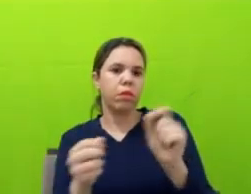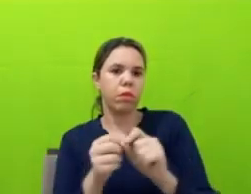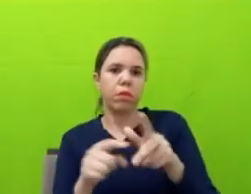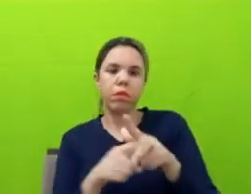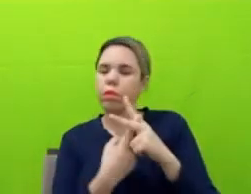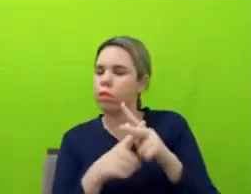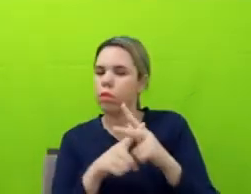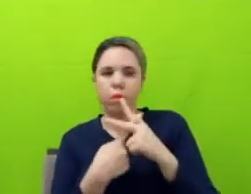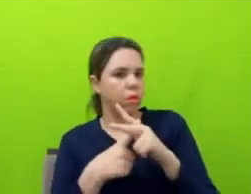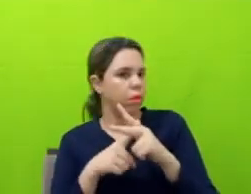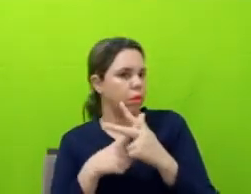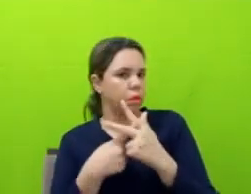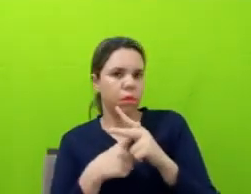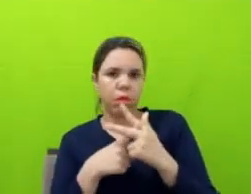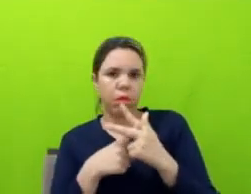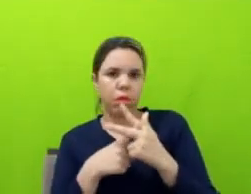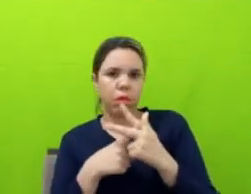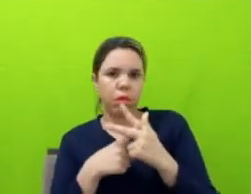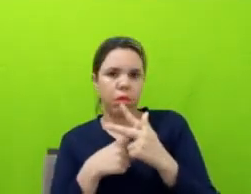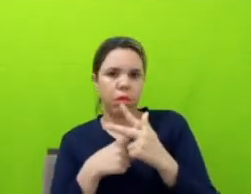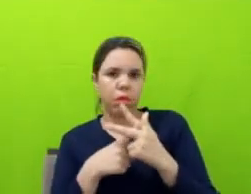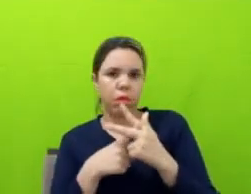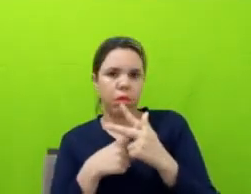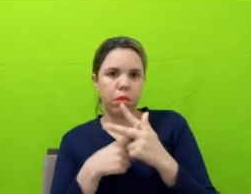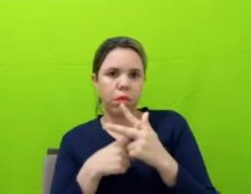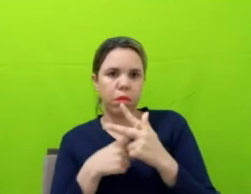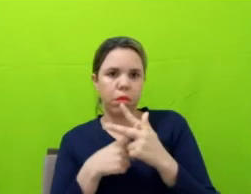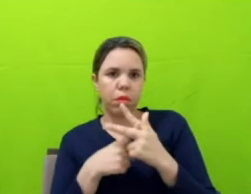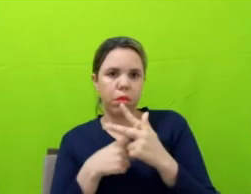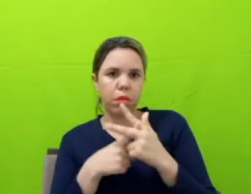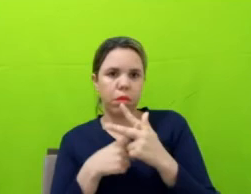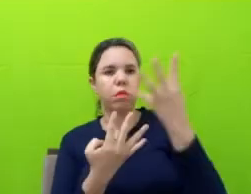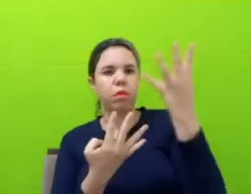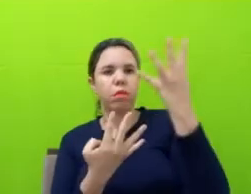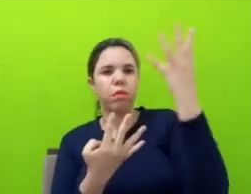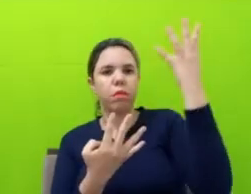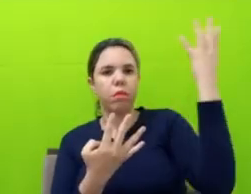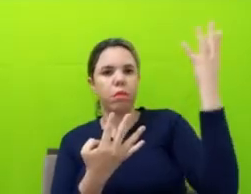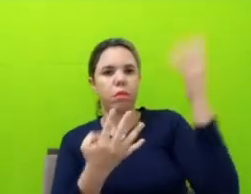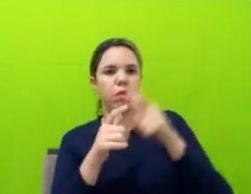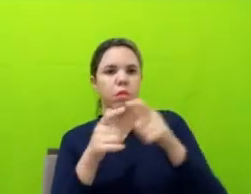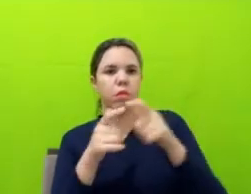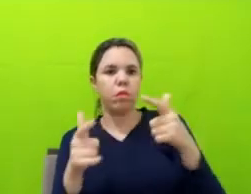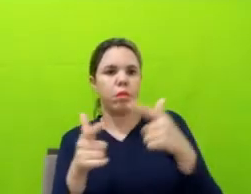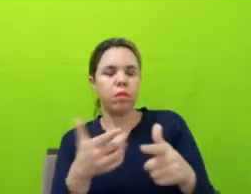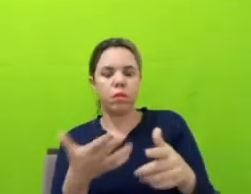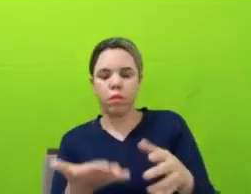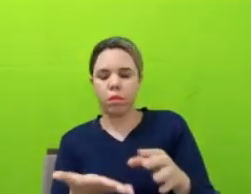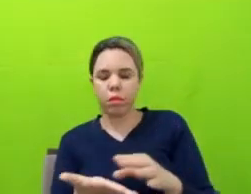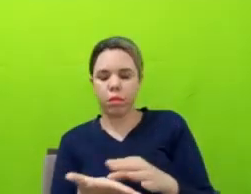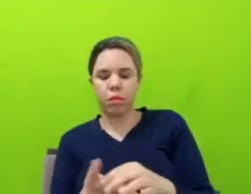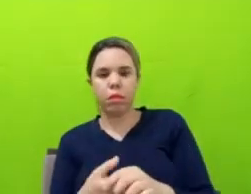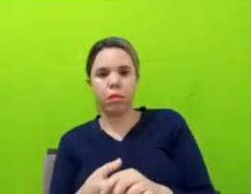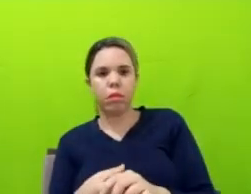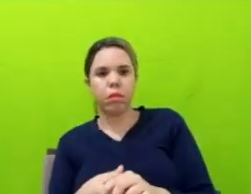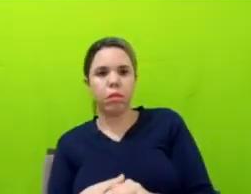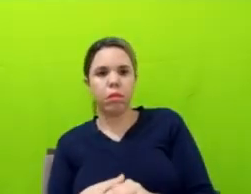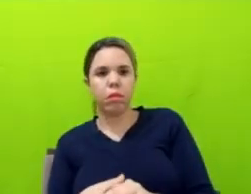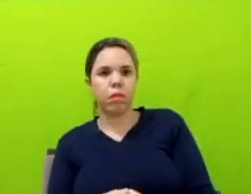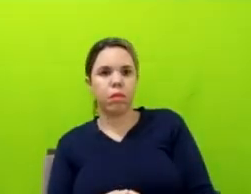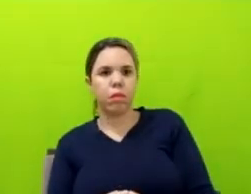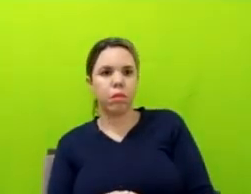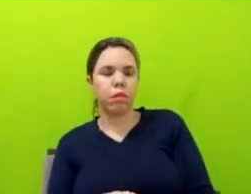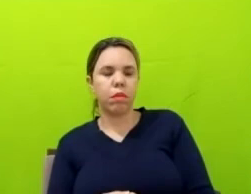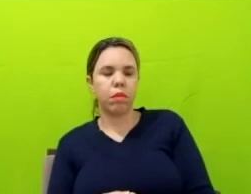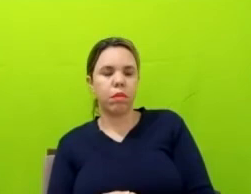coberto de fumaça, ainda não tinha sido aquela grande crise de 2019, das queimadas era 2018, e mais ou menos em